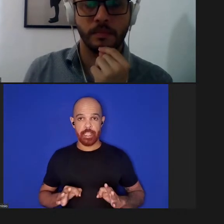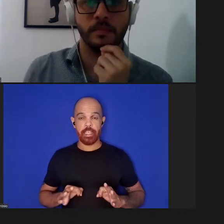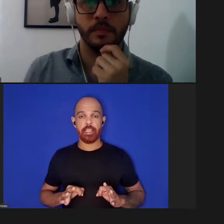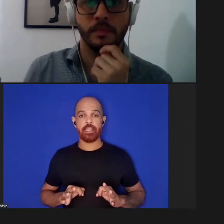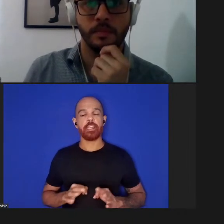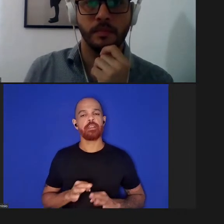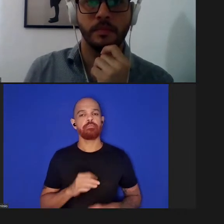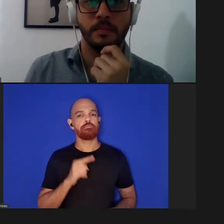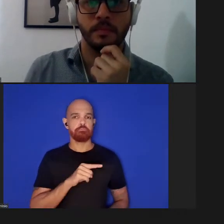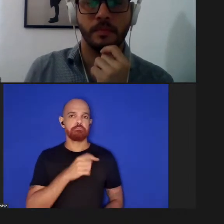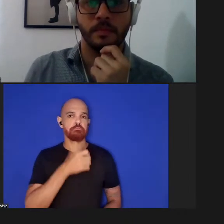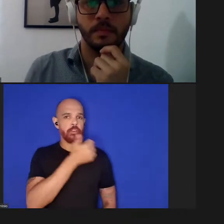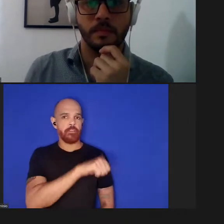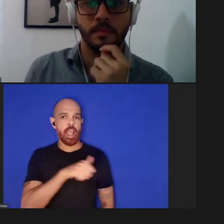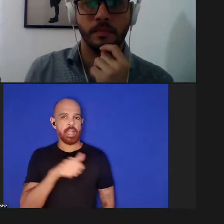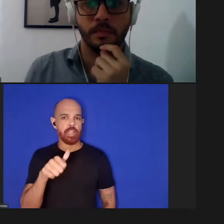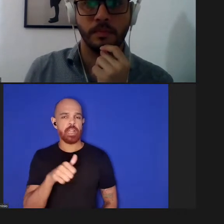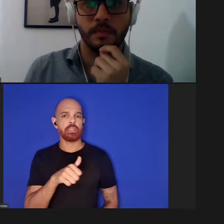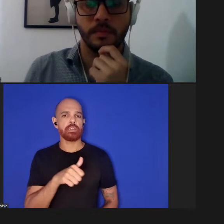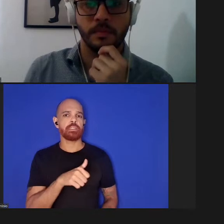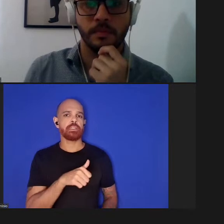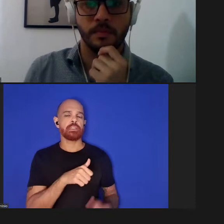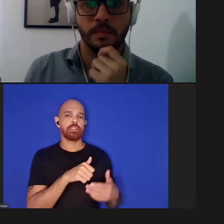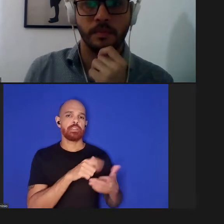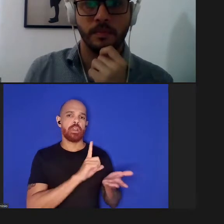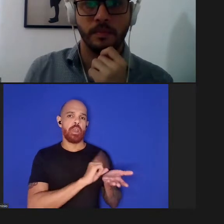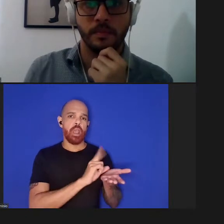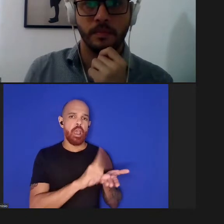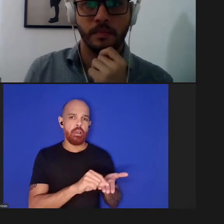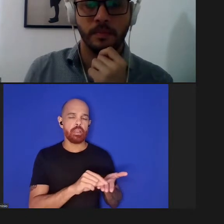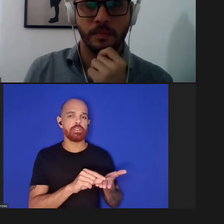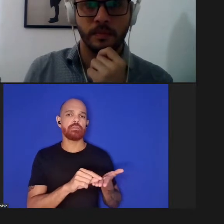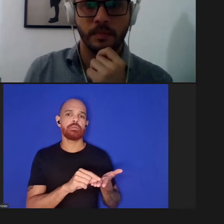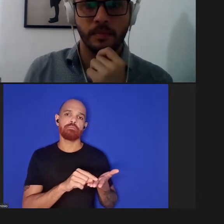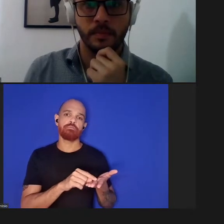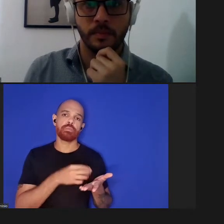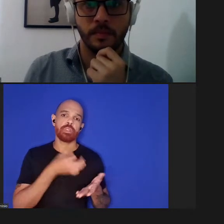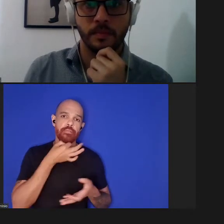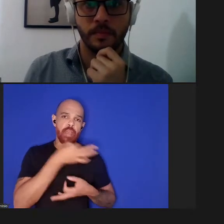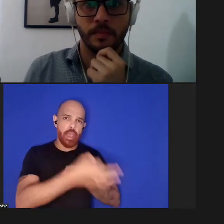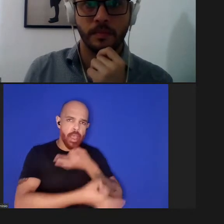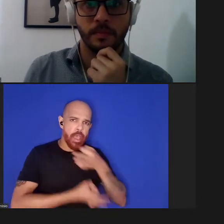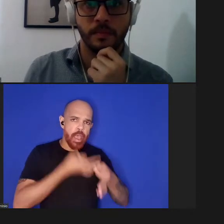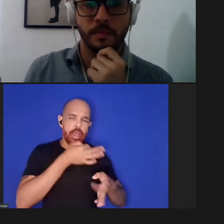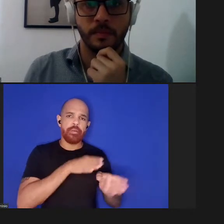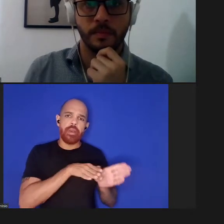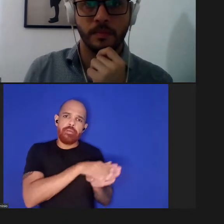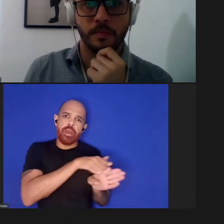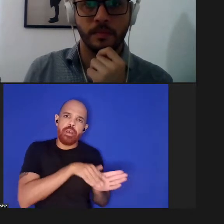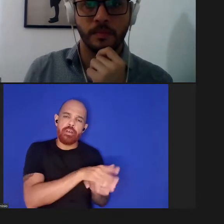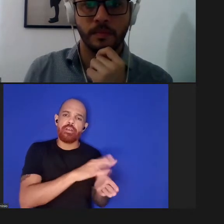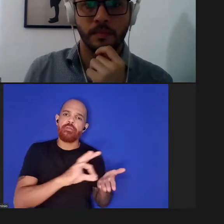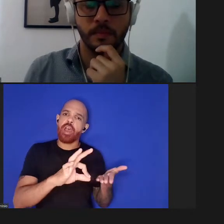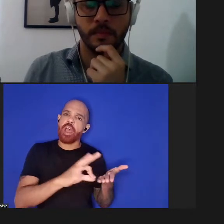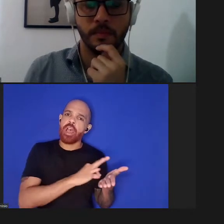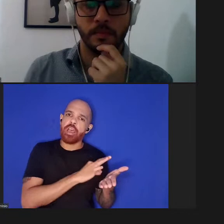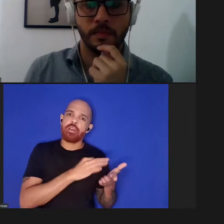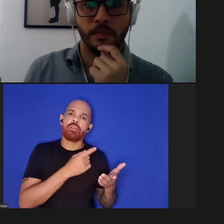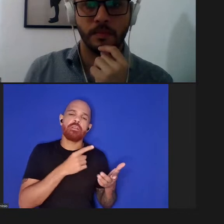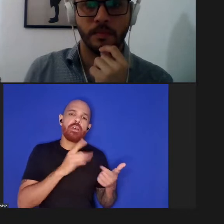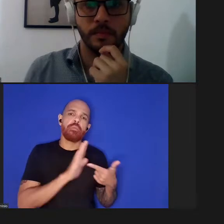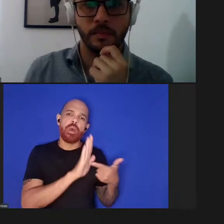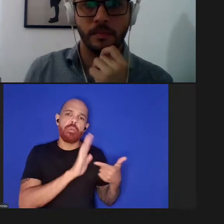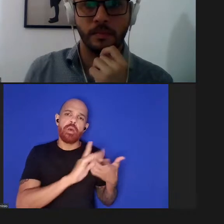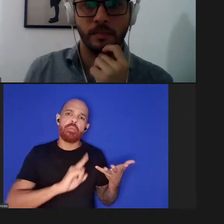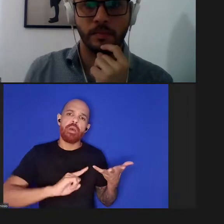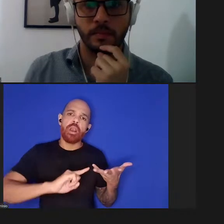vai oferecer um aconselhamento vai assinalar alguns problemas e será